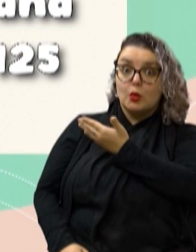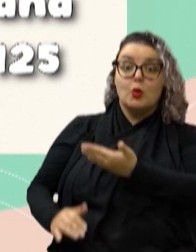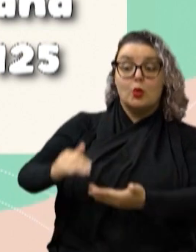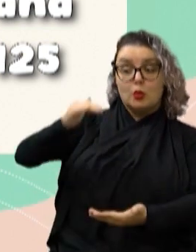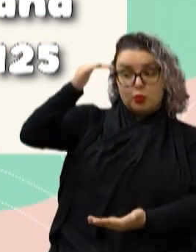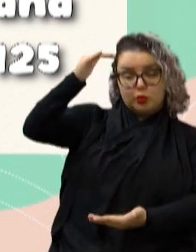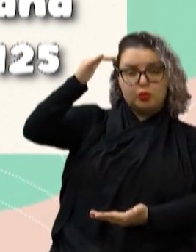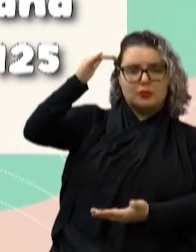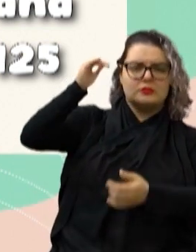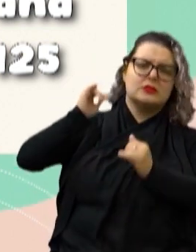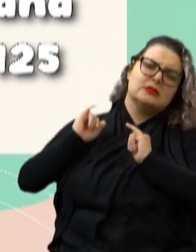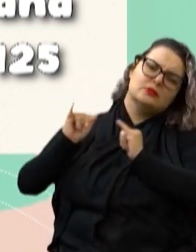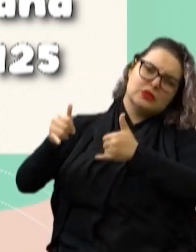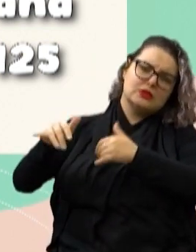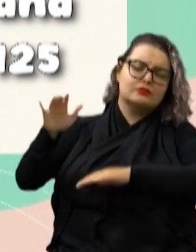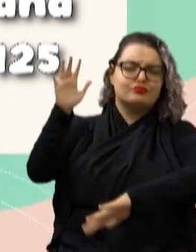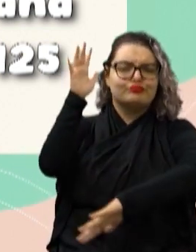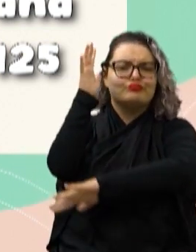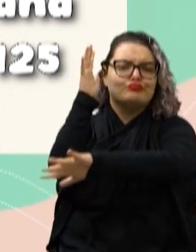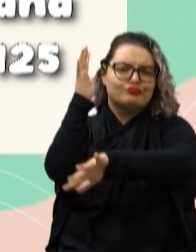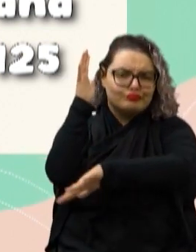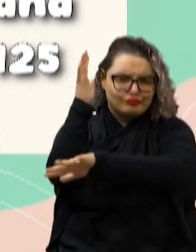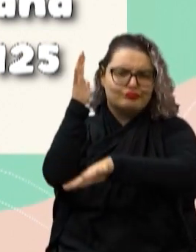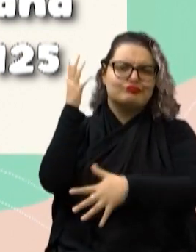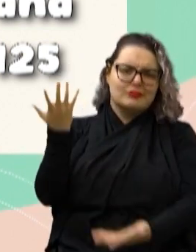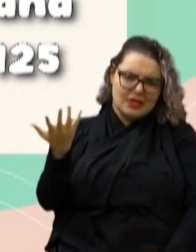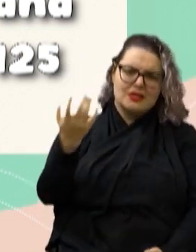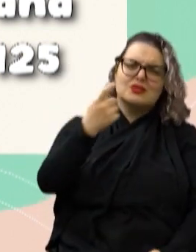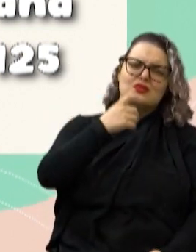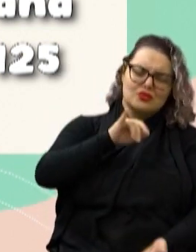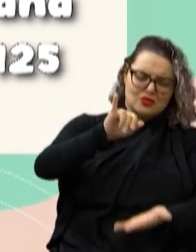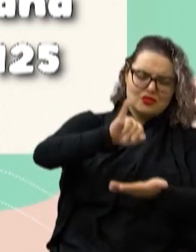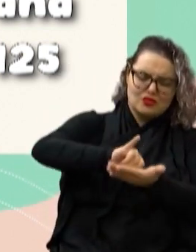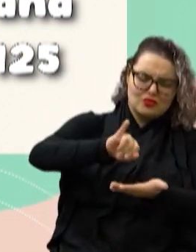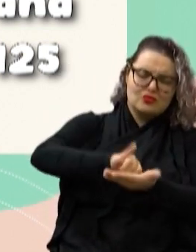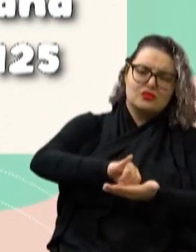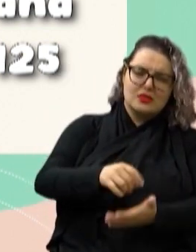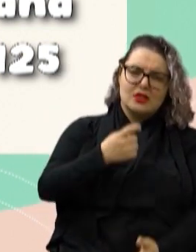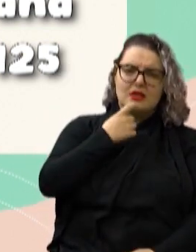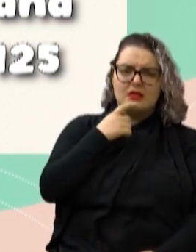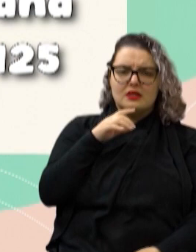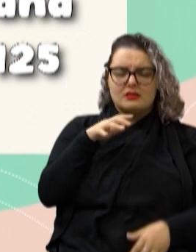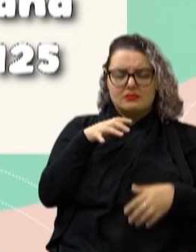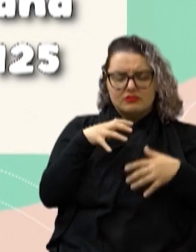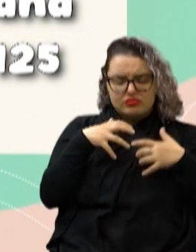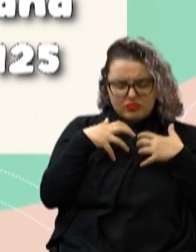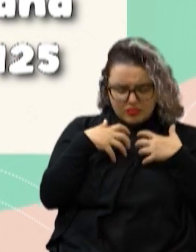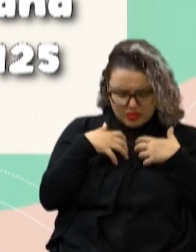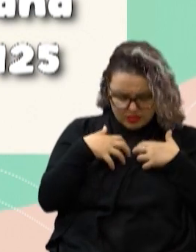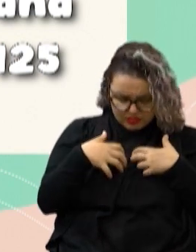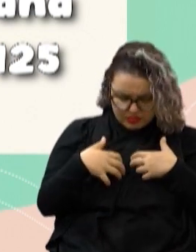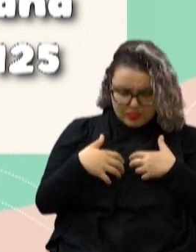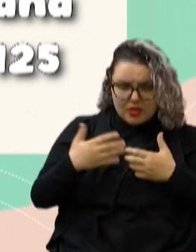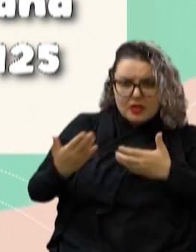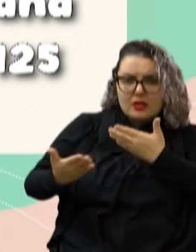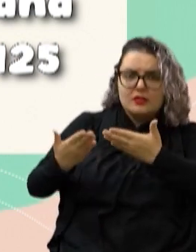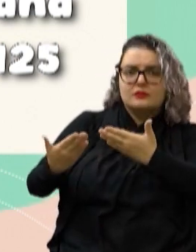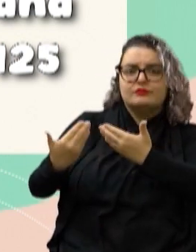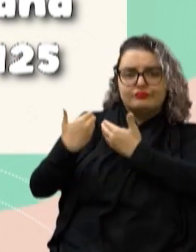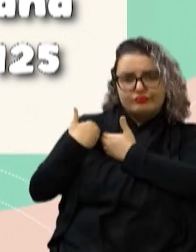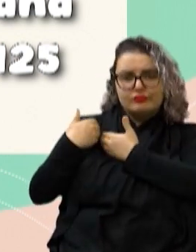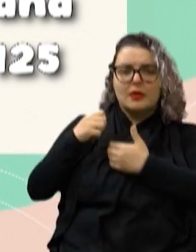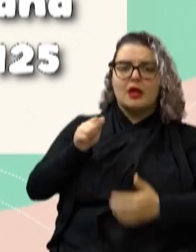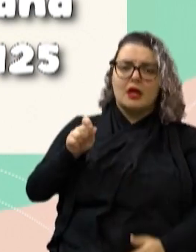grande foi abandonado em uma praça no centro de Campinas Ele está muito triste e aos cuidados da protetora